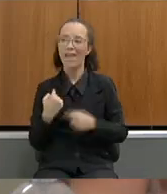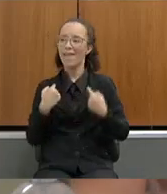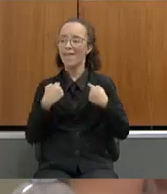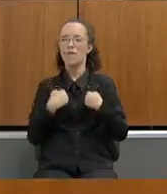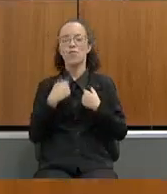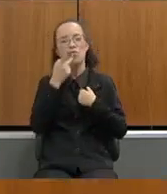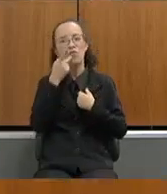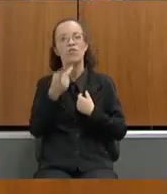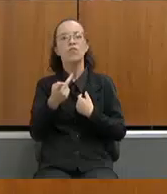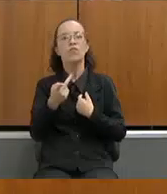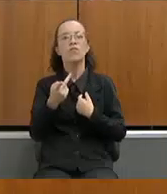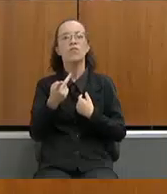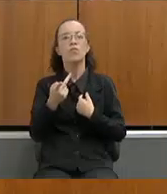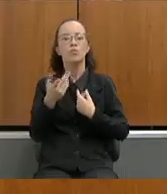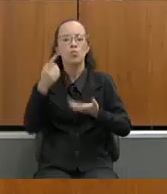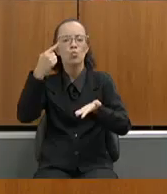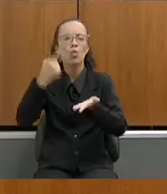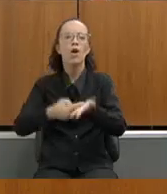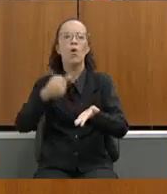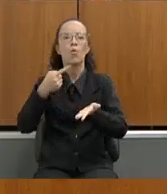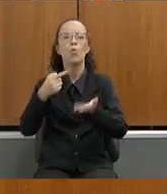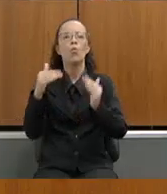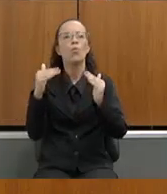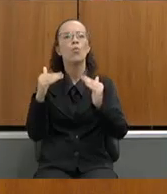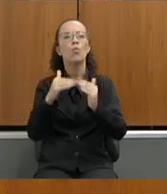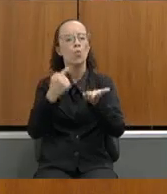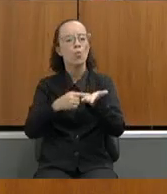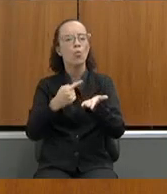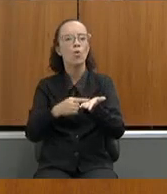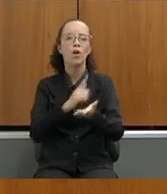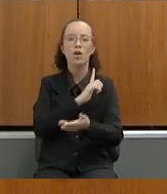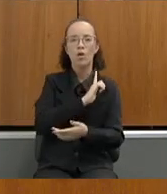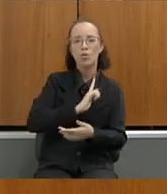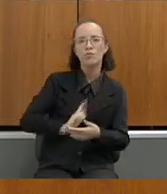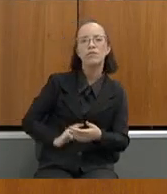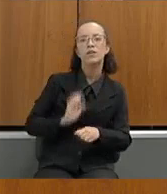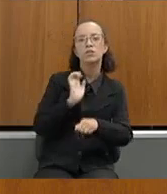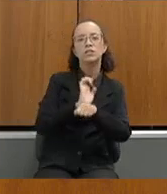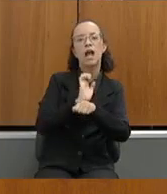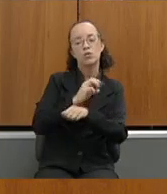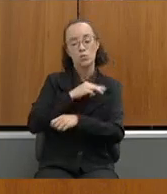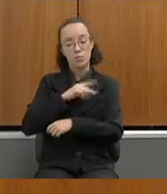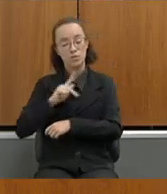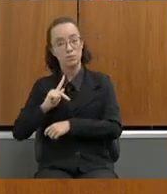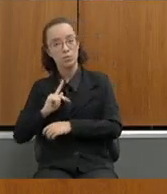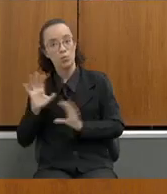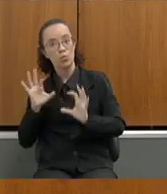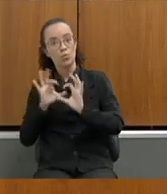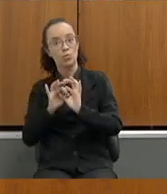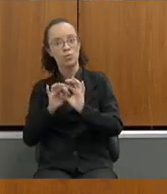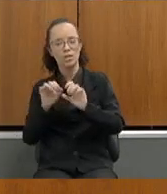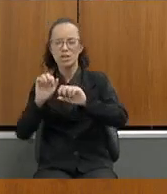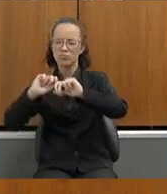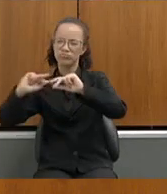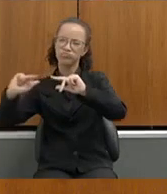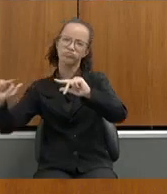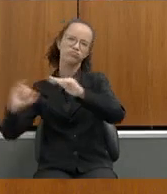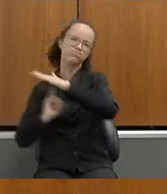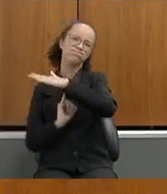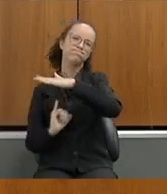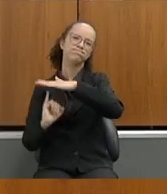abordei um acordo que foi feito governo do estado ministério público e mais outros órgãos